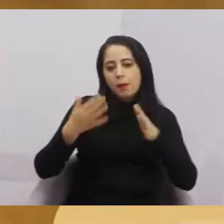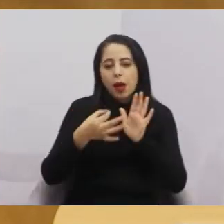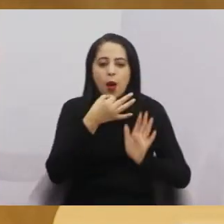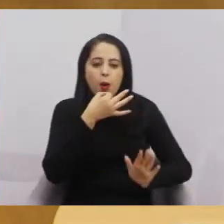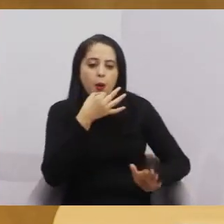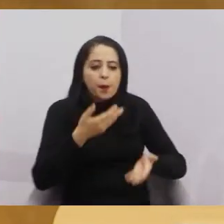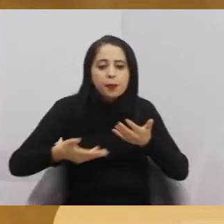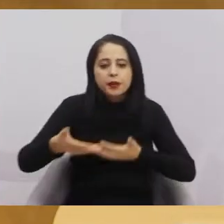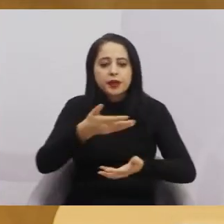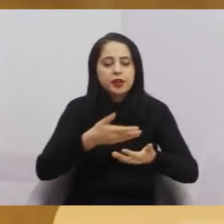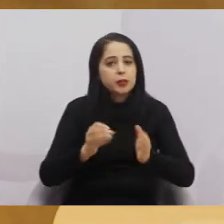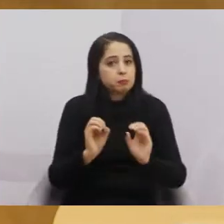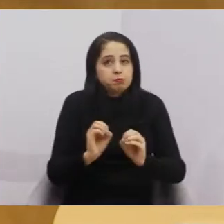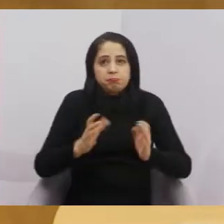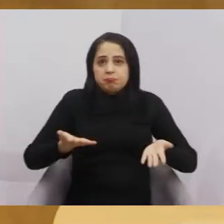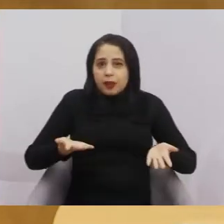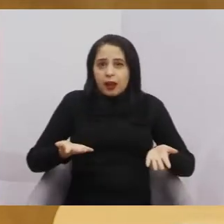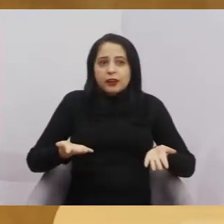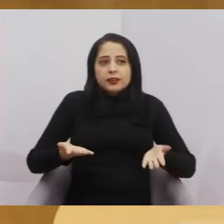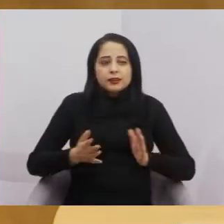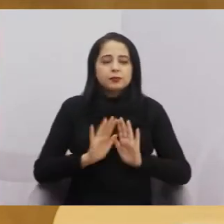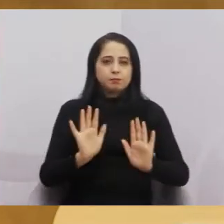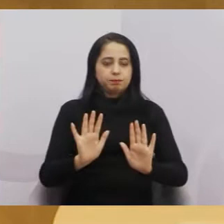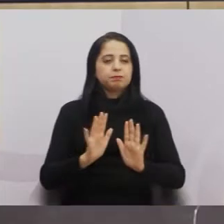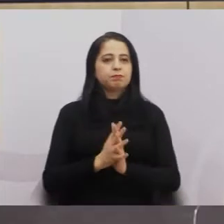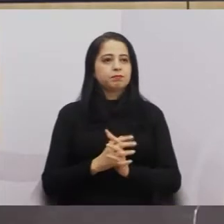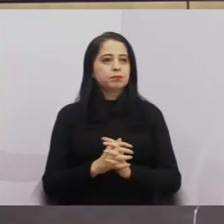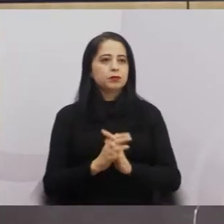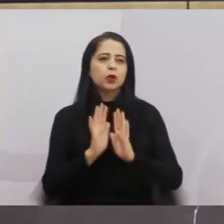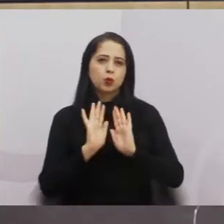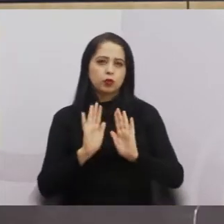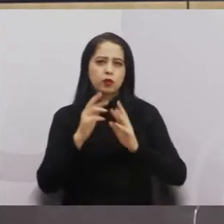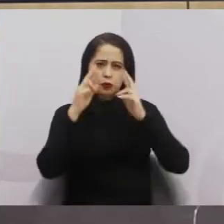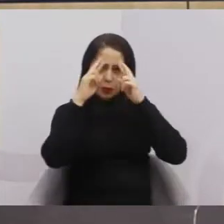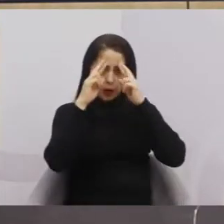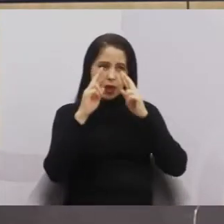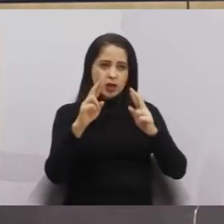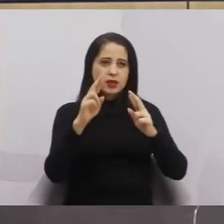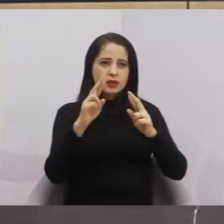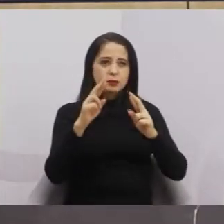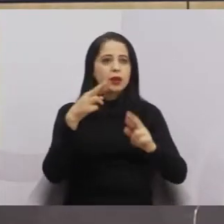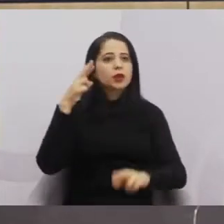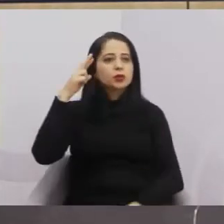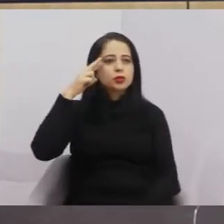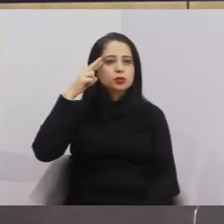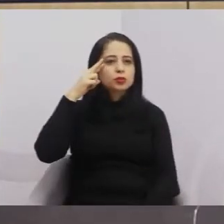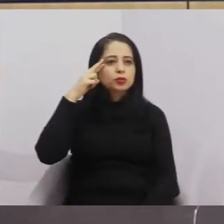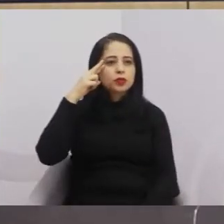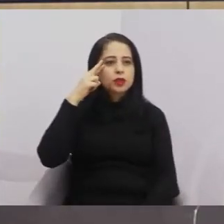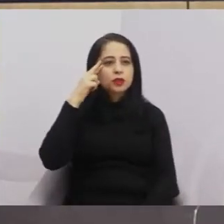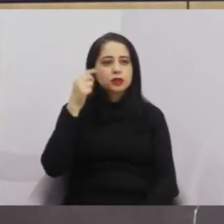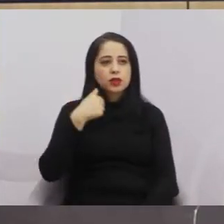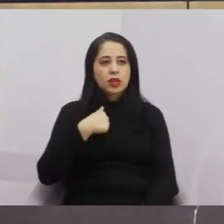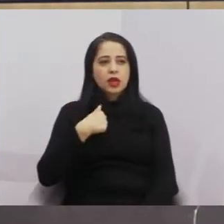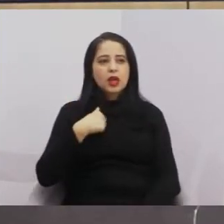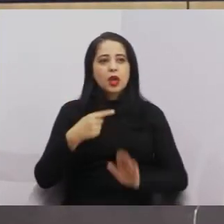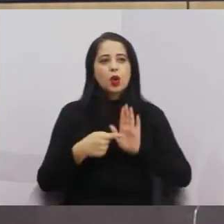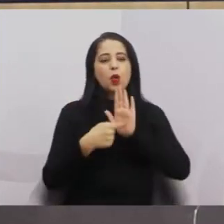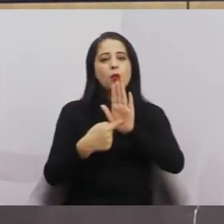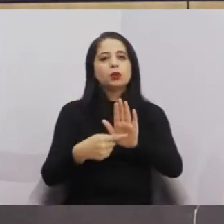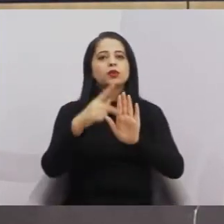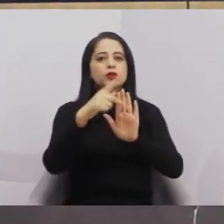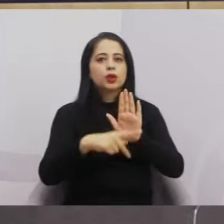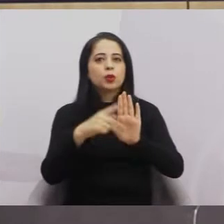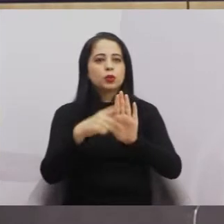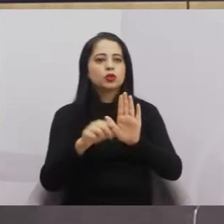Vereador, me permite uma parte? Por toda, Paulinho. Com todo respeito ao novo vereador Roninha, eu só trouxe esse projeto para essa casa porque